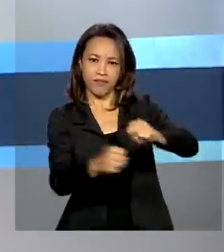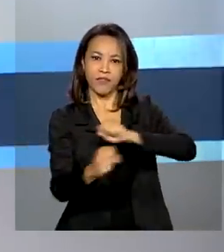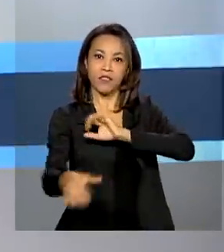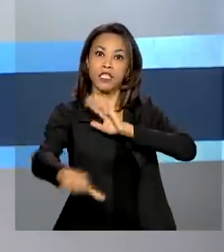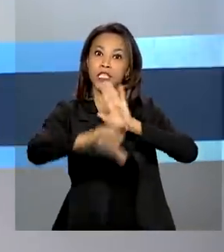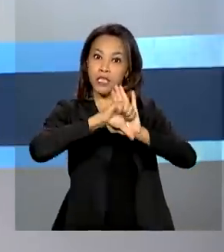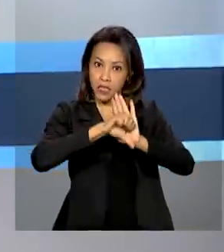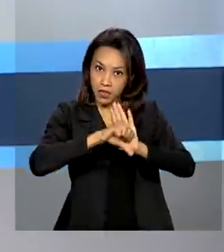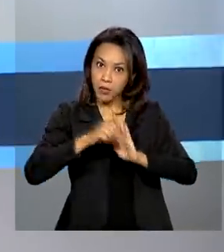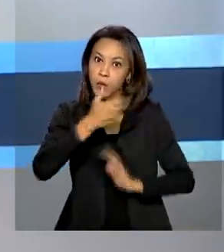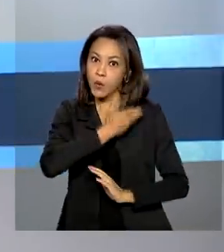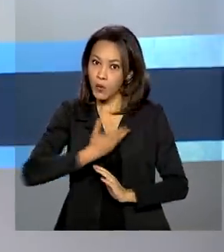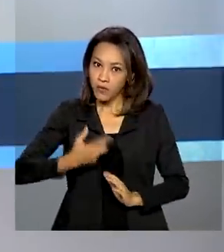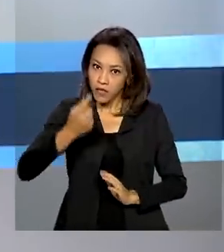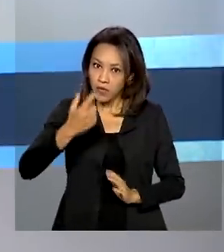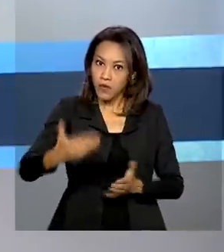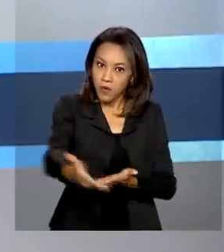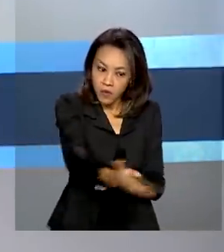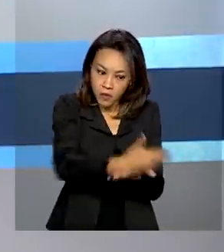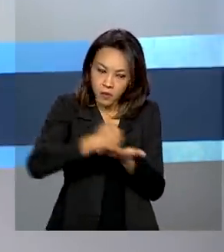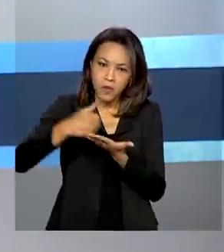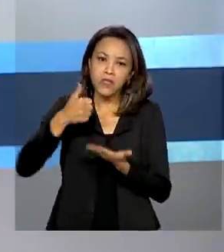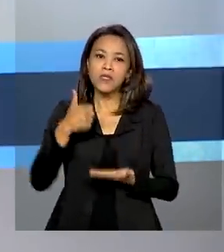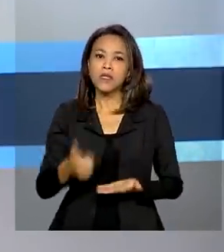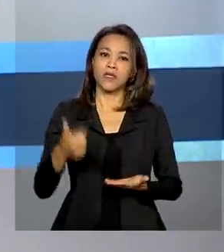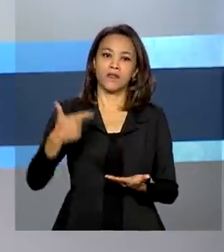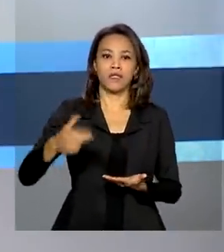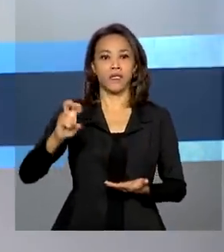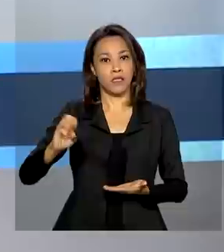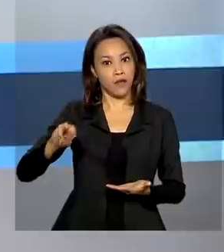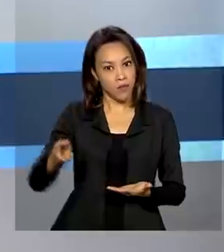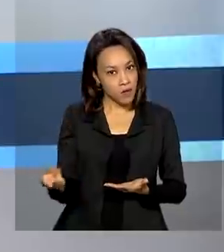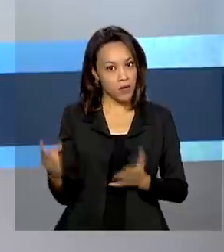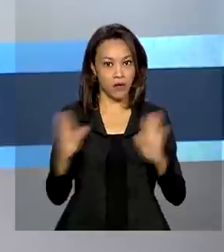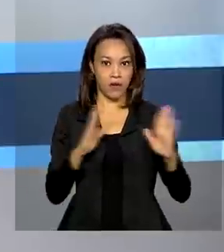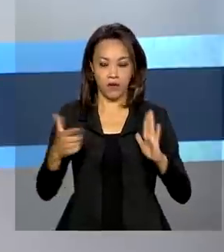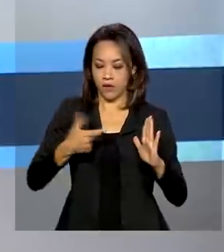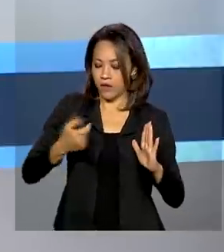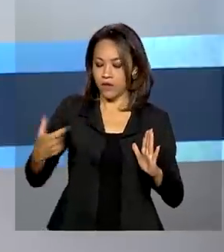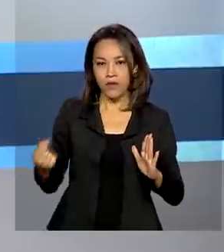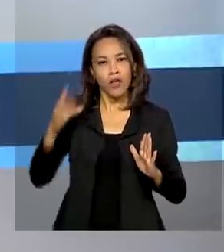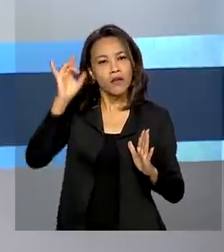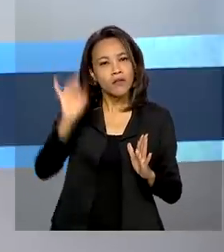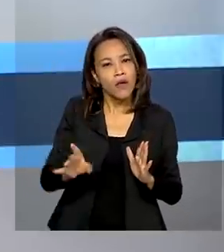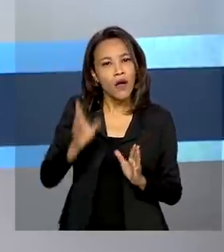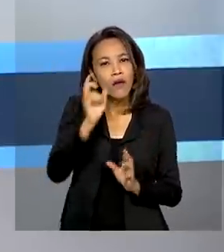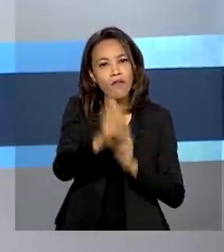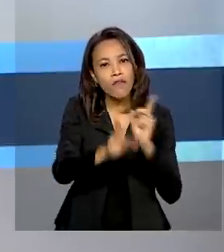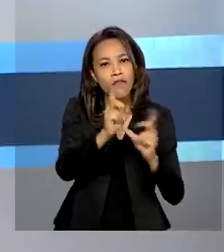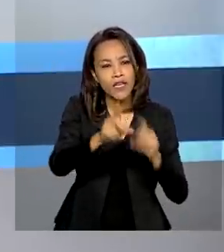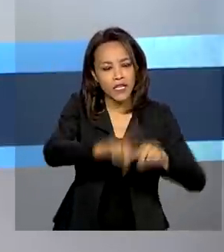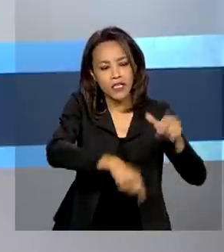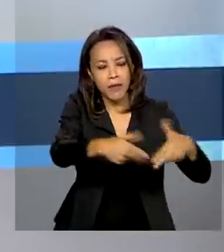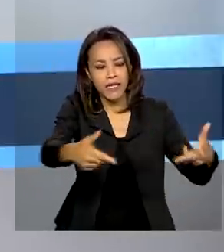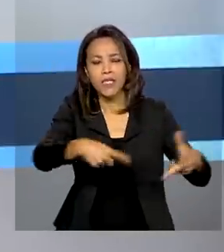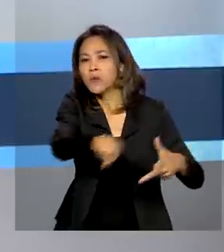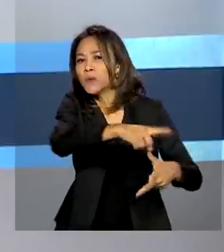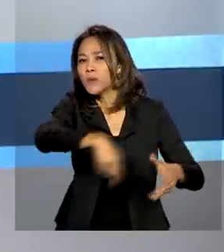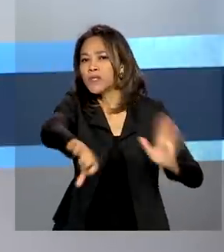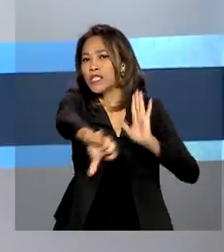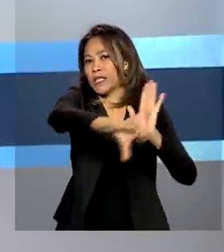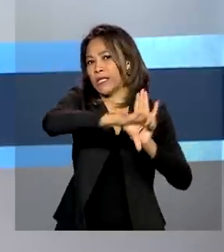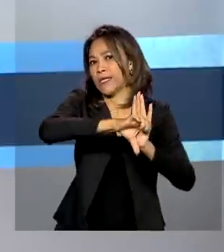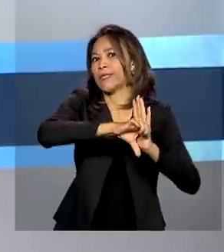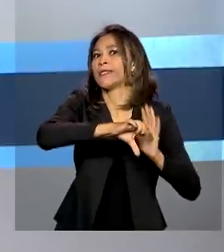O governo arrecadou 125 milhões de reais em 2020, só com as vendas de bens de organizações